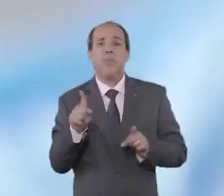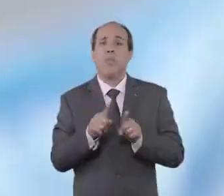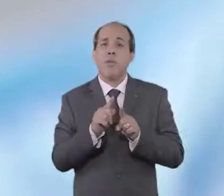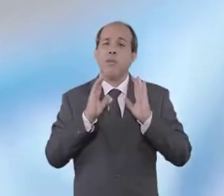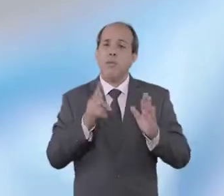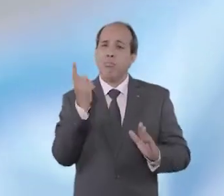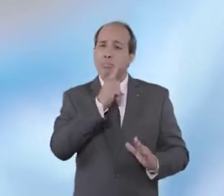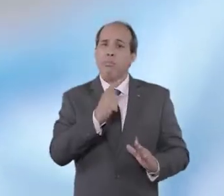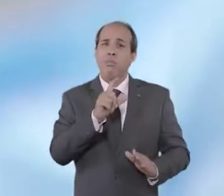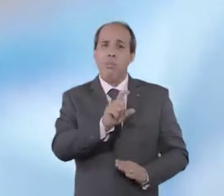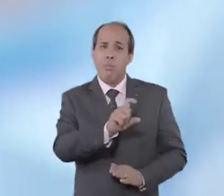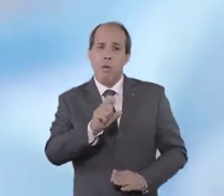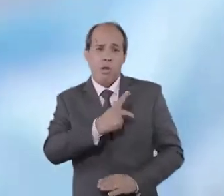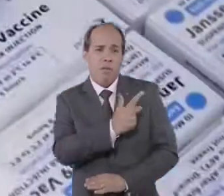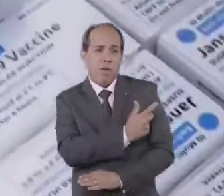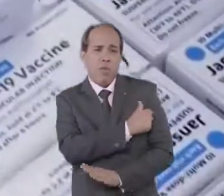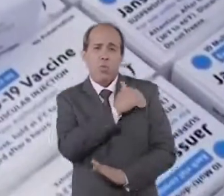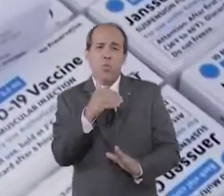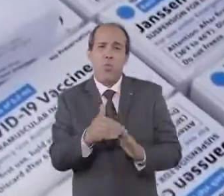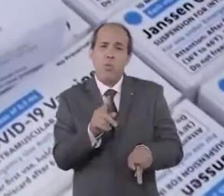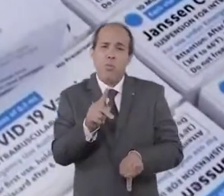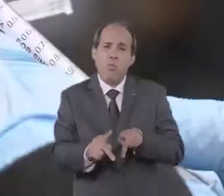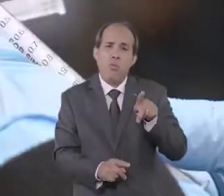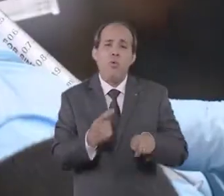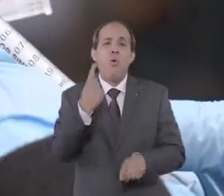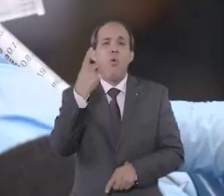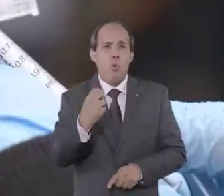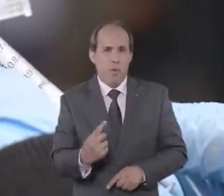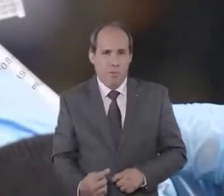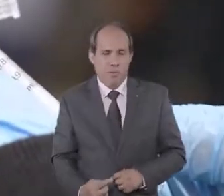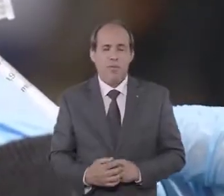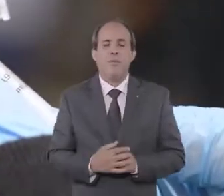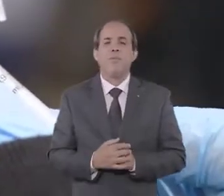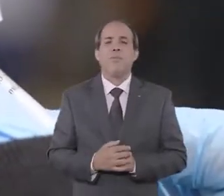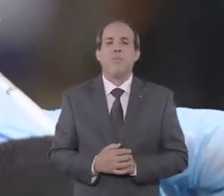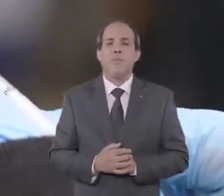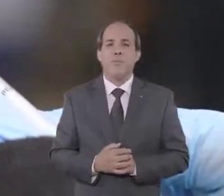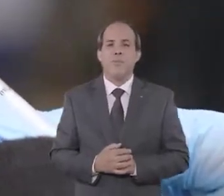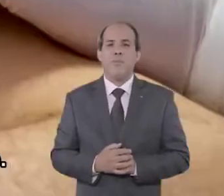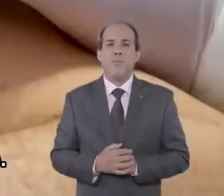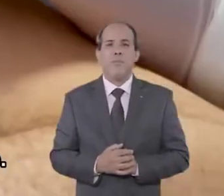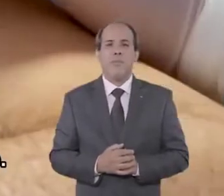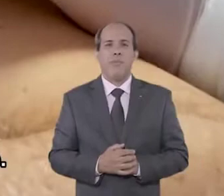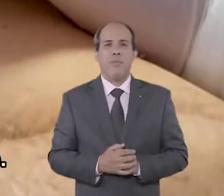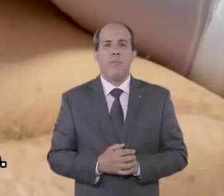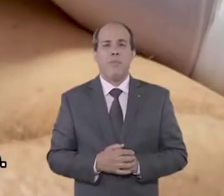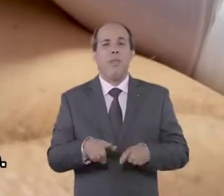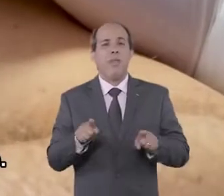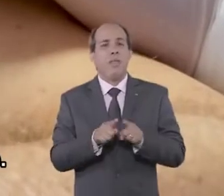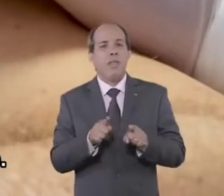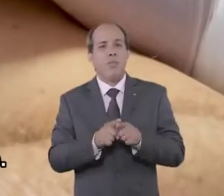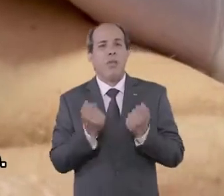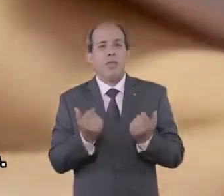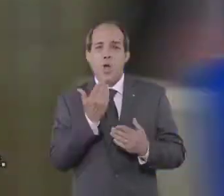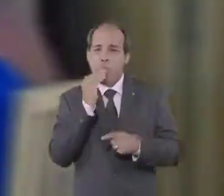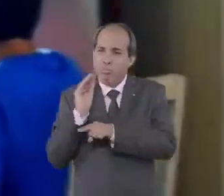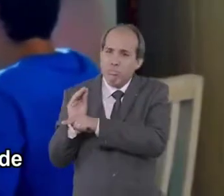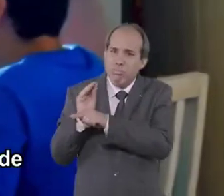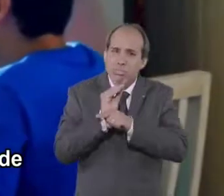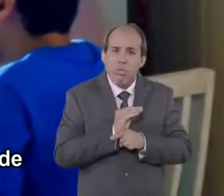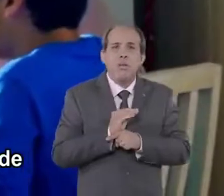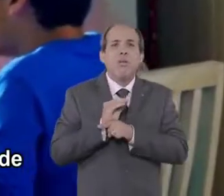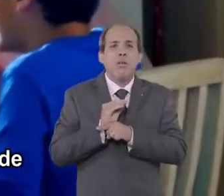31 bilhões. E já garantiu vacina disponível para imunizar toda a população com pelo menos a primeira dose.